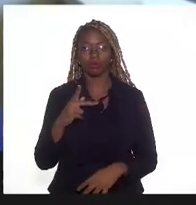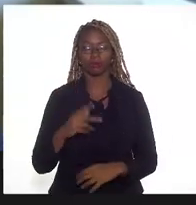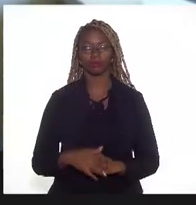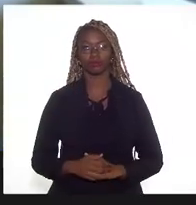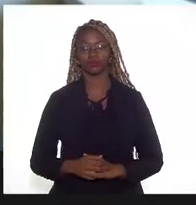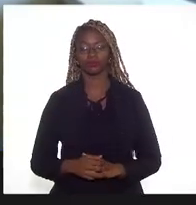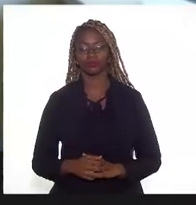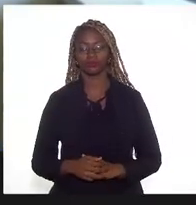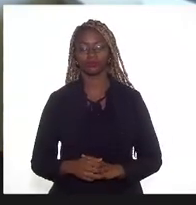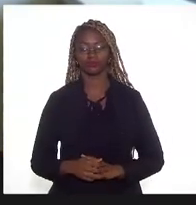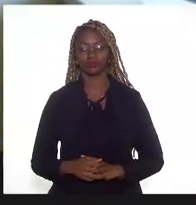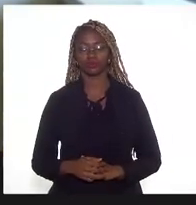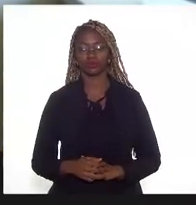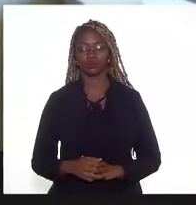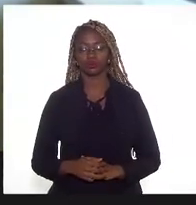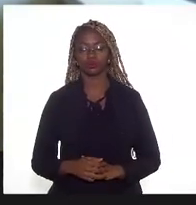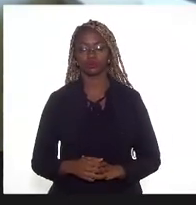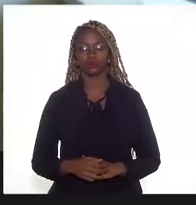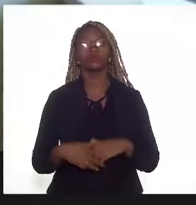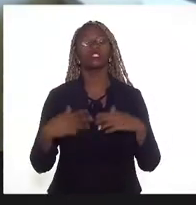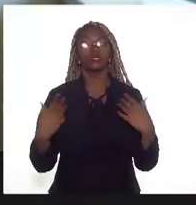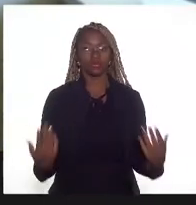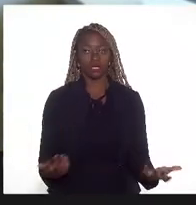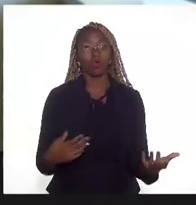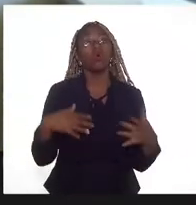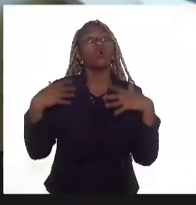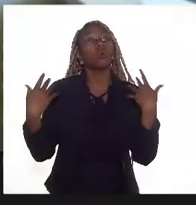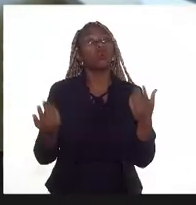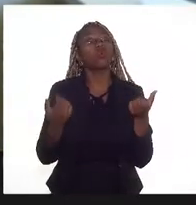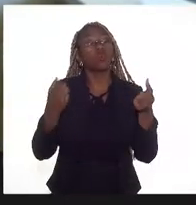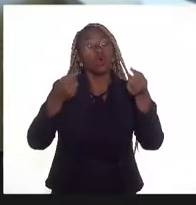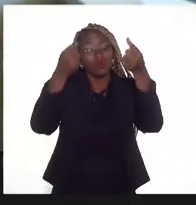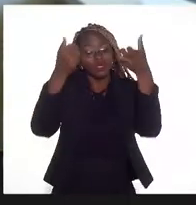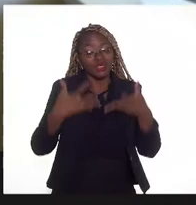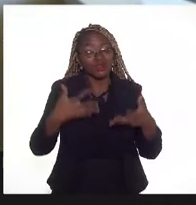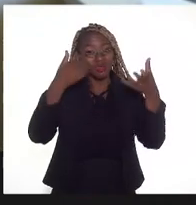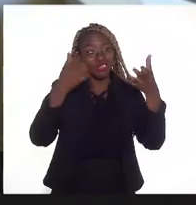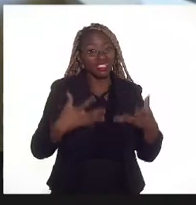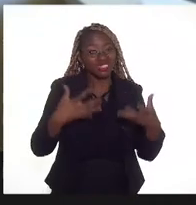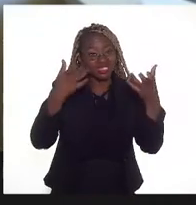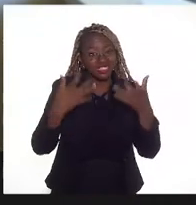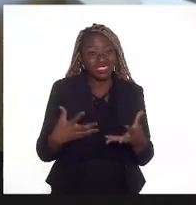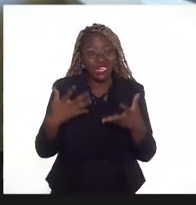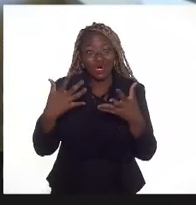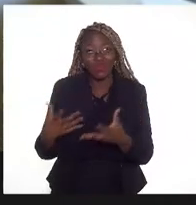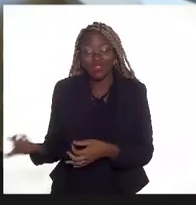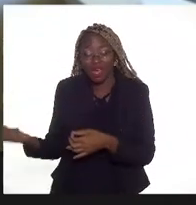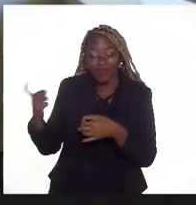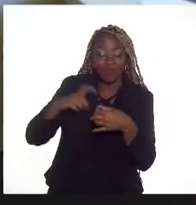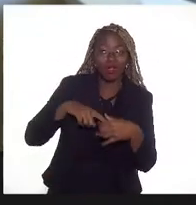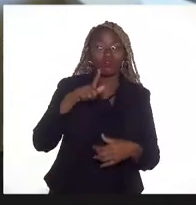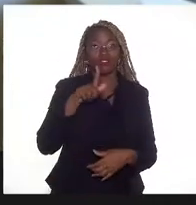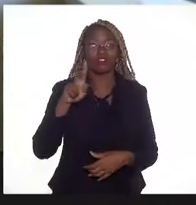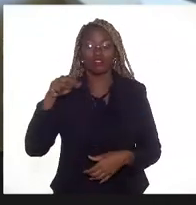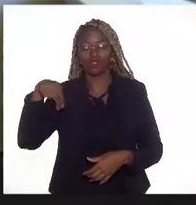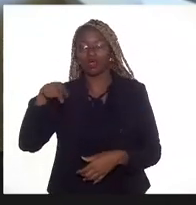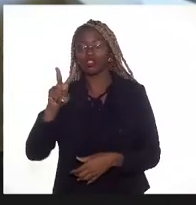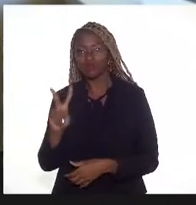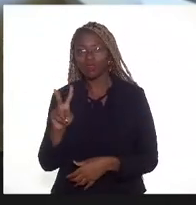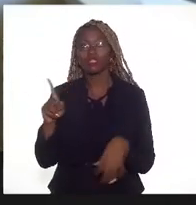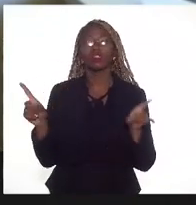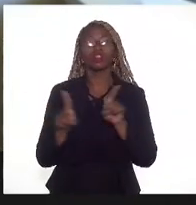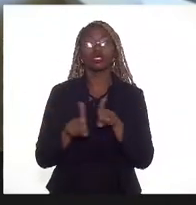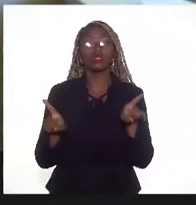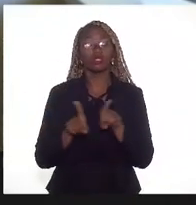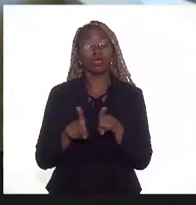É o seguinte, qual a justificativa para o alto volume da rejeição do gás natural, como se dá o cálculo e o